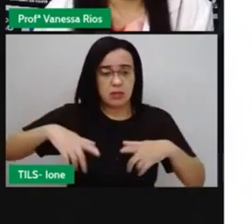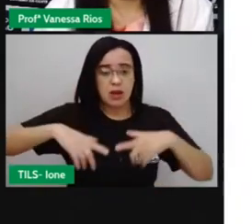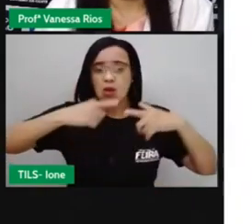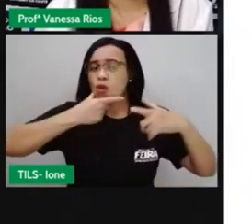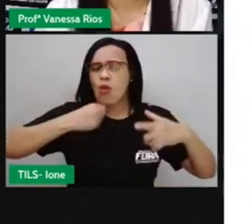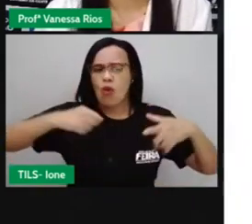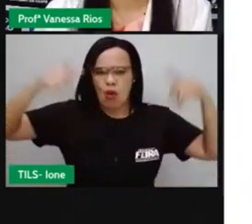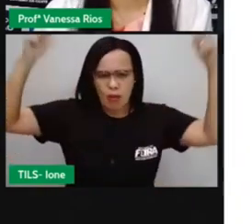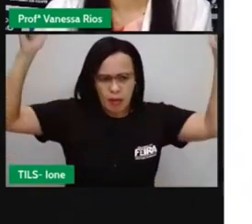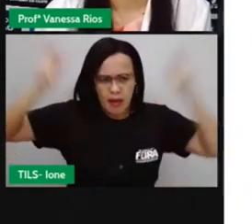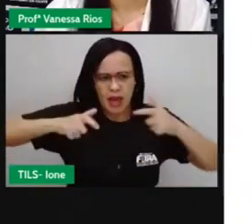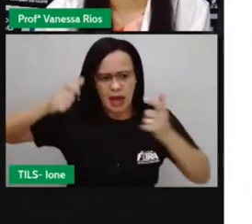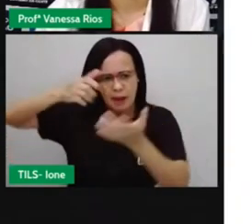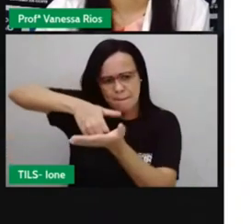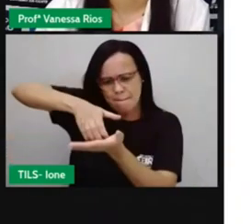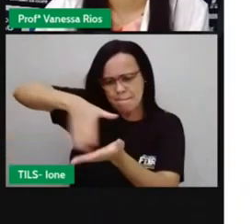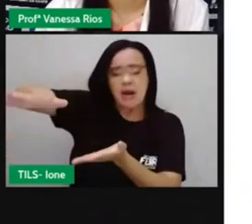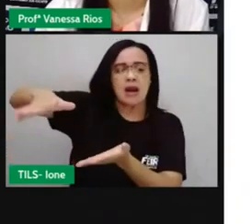a república.